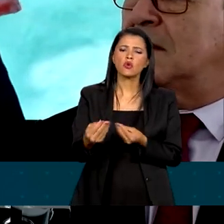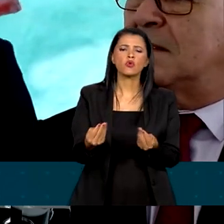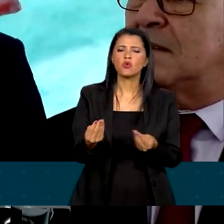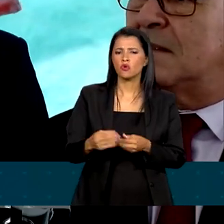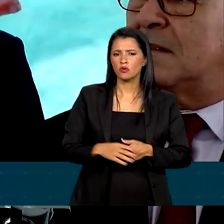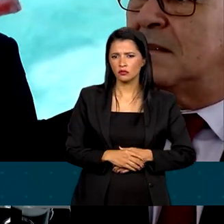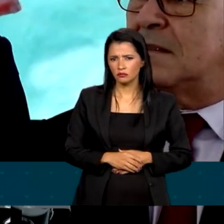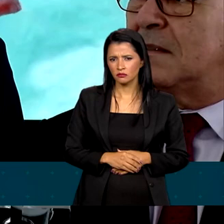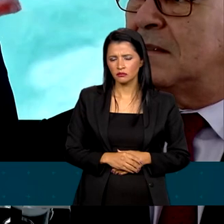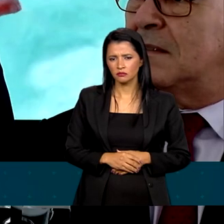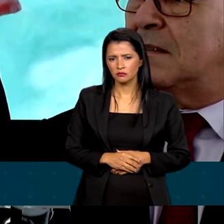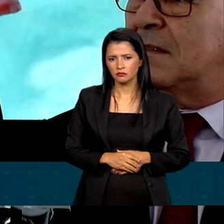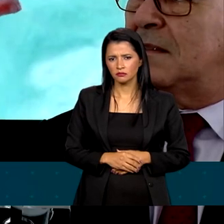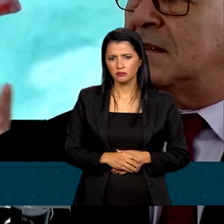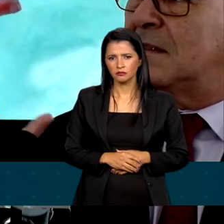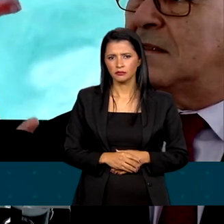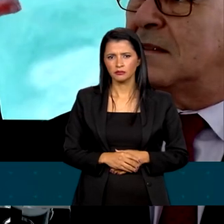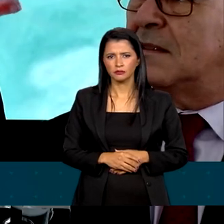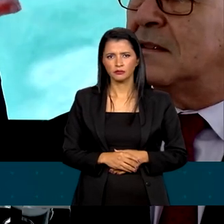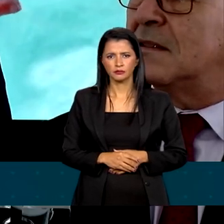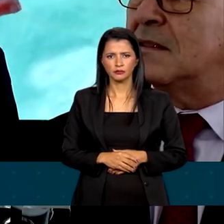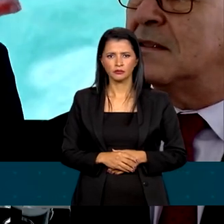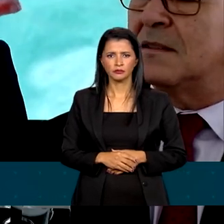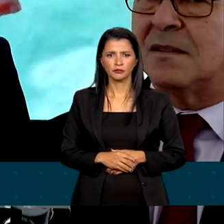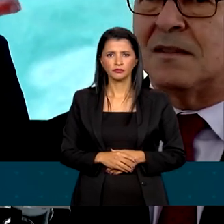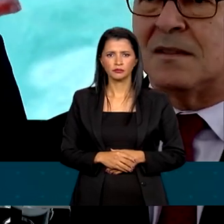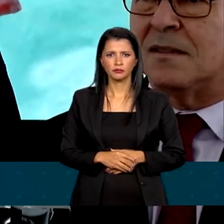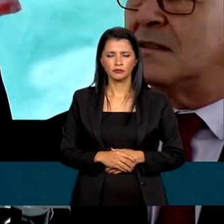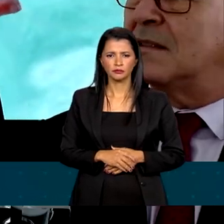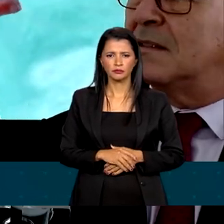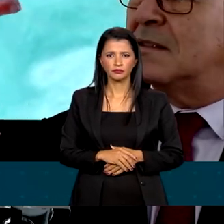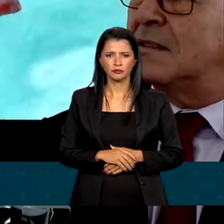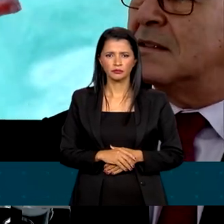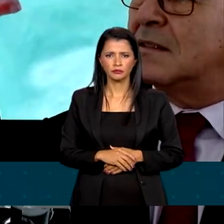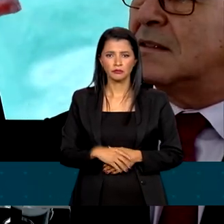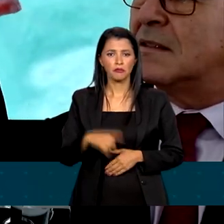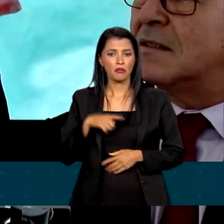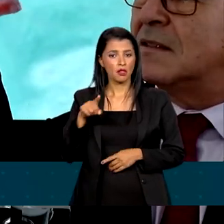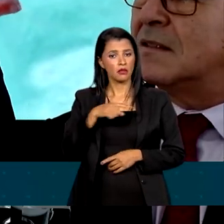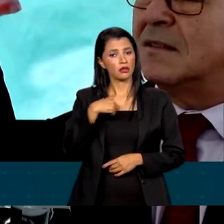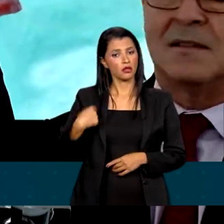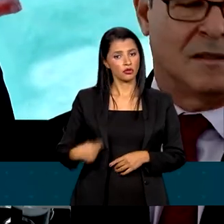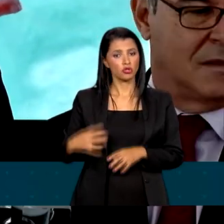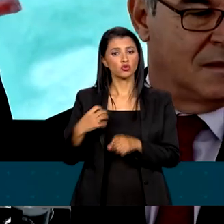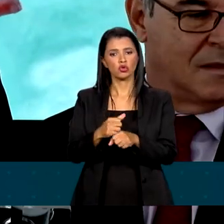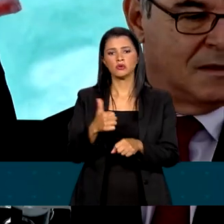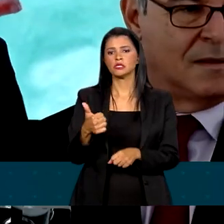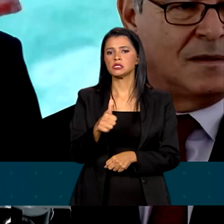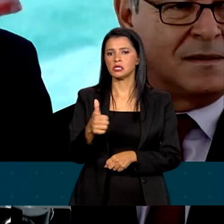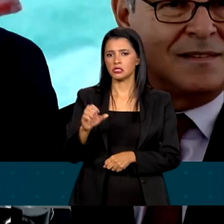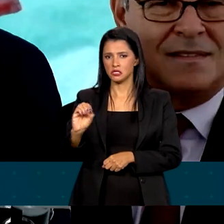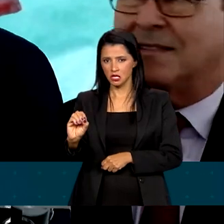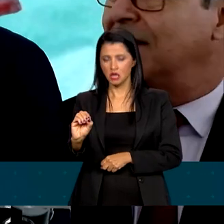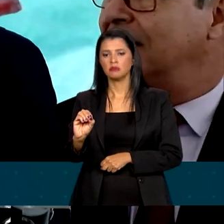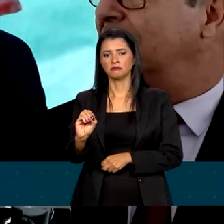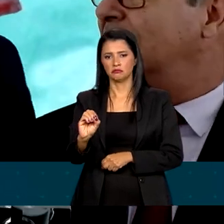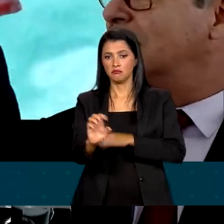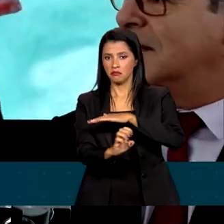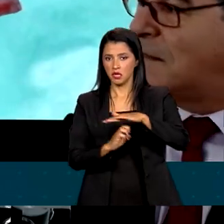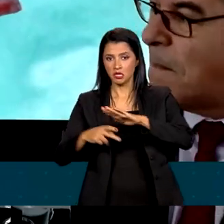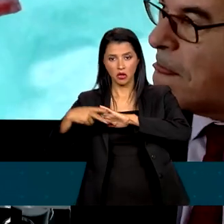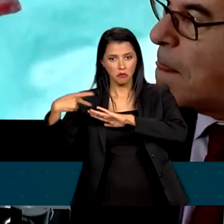meu já bem. Nós tínhamos só lá na China 110 empresários do agronegócio. Tinham entre